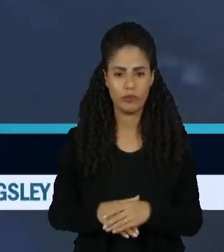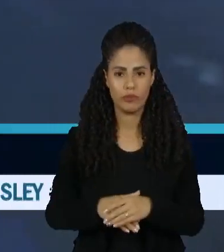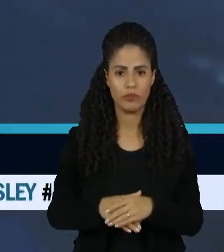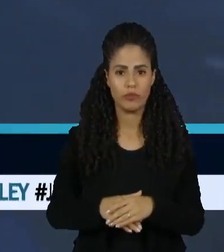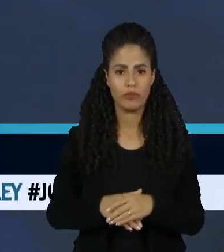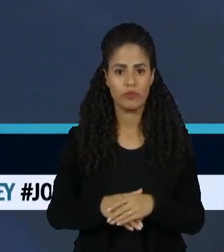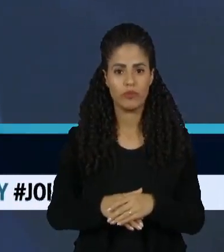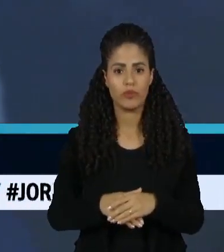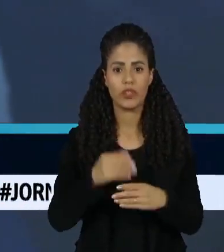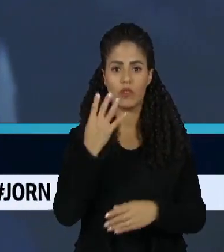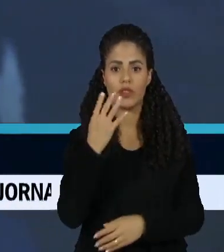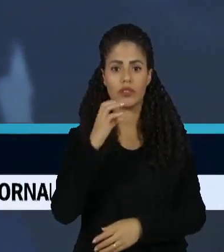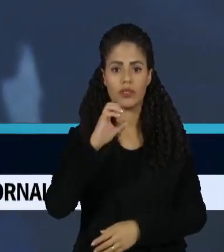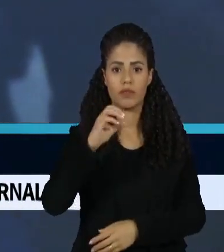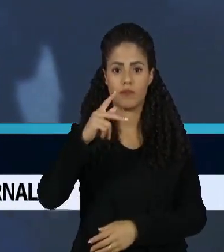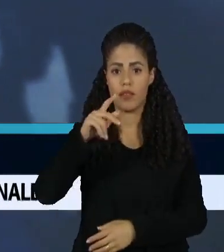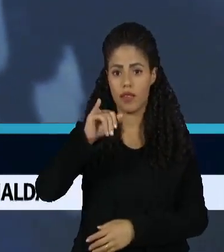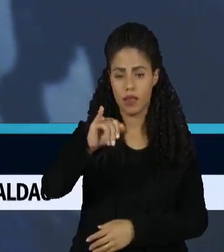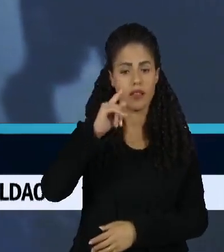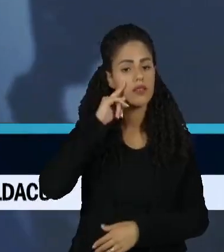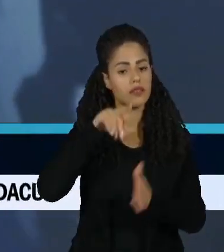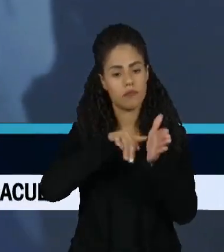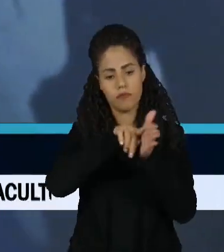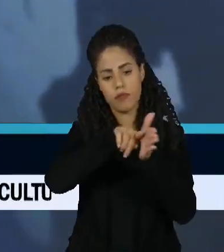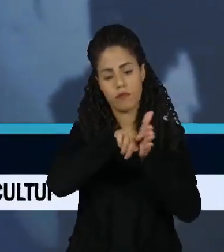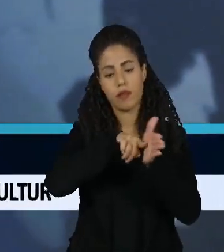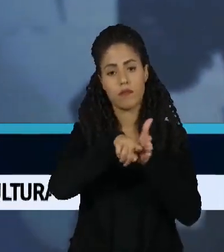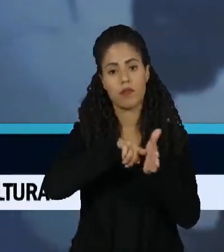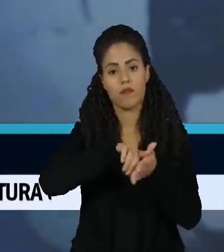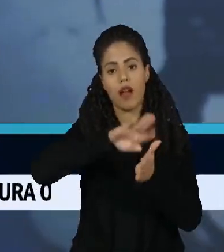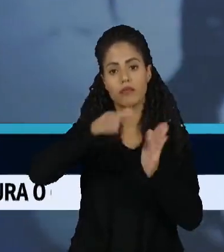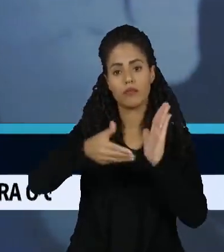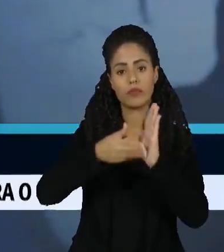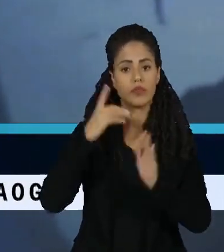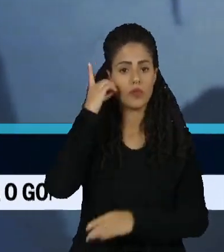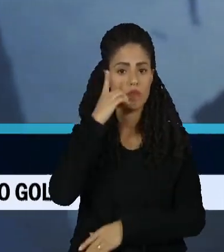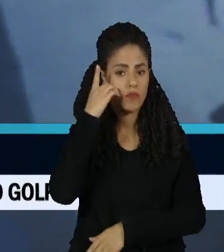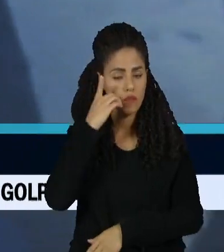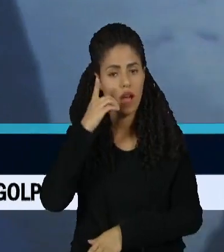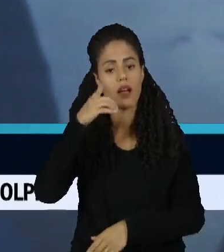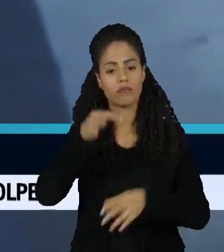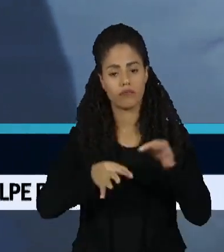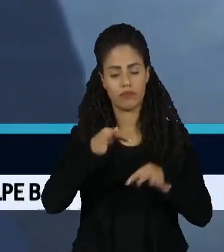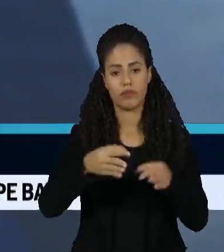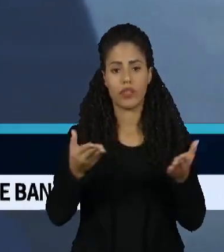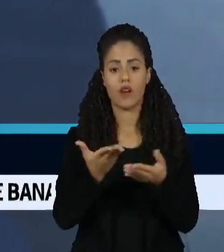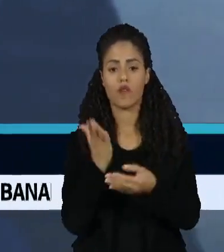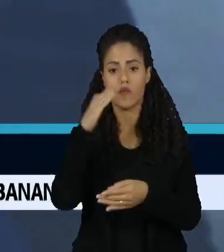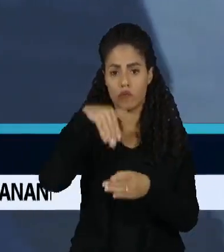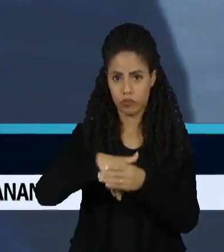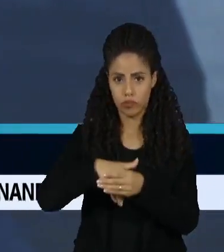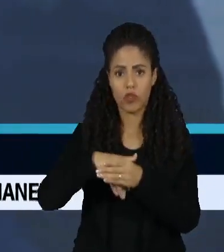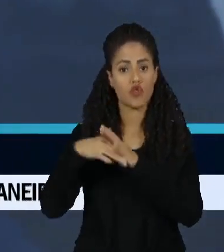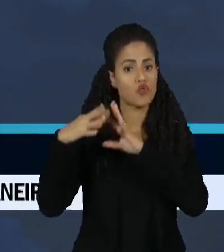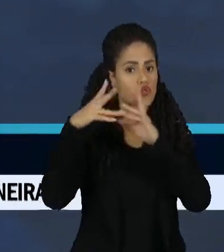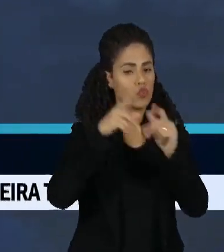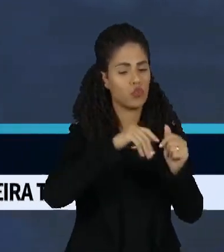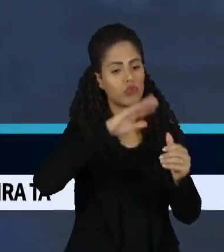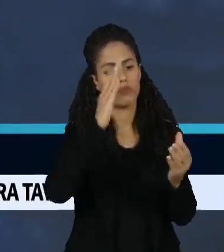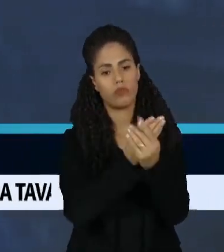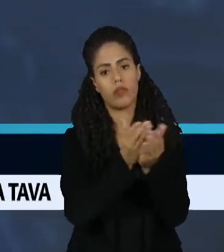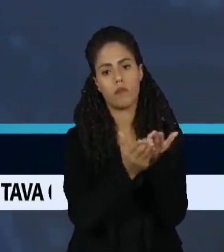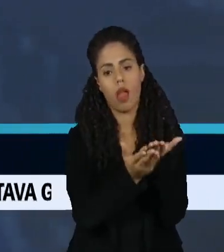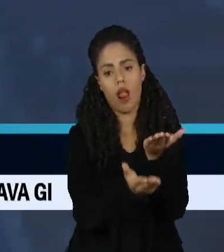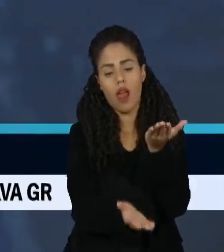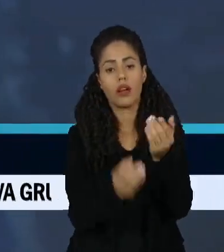Quatro CPIs em andamento na Câmara dos Deputados entraram na reta final dos trabalhos. A votação dos relatórios deverá